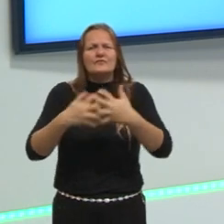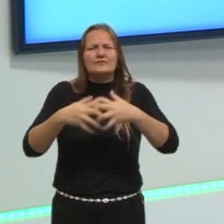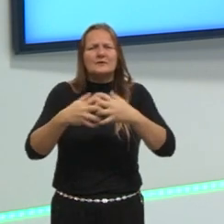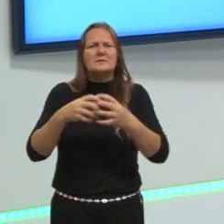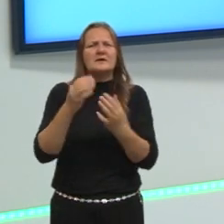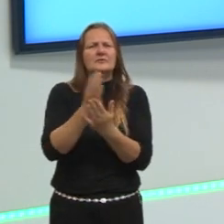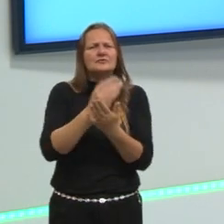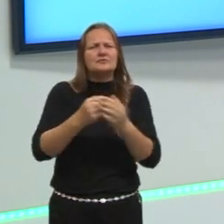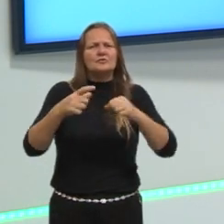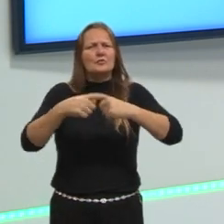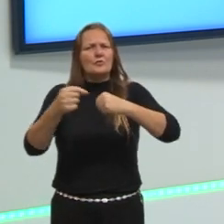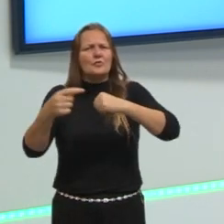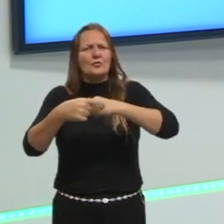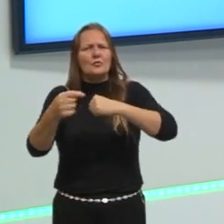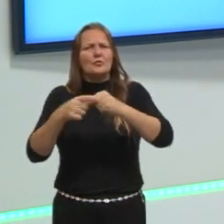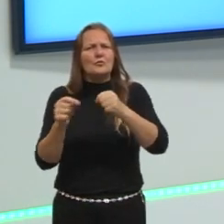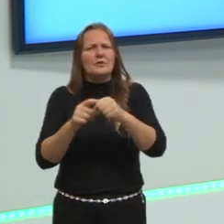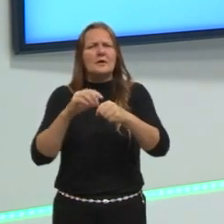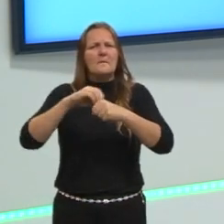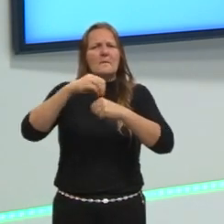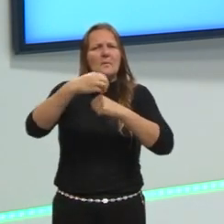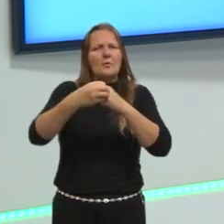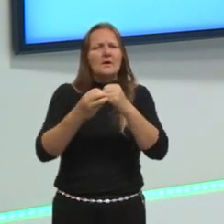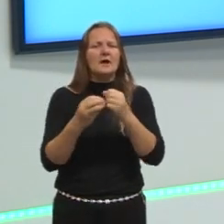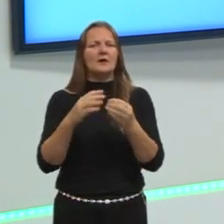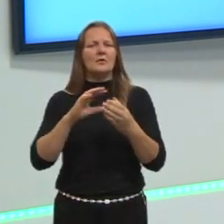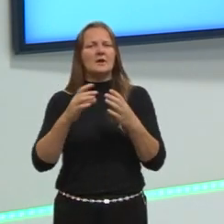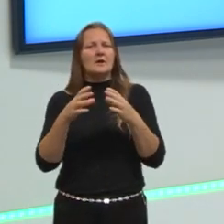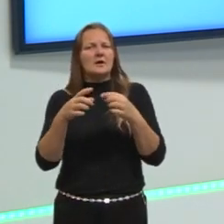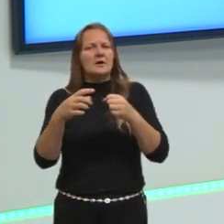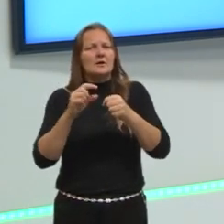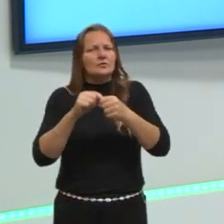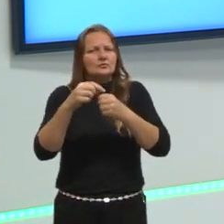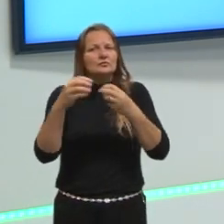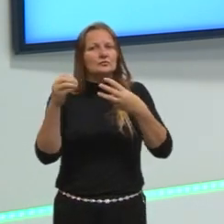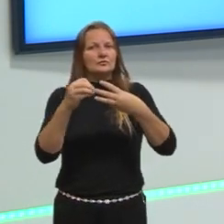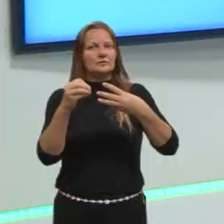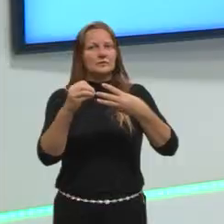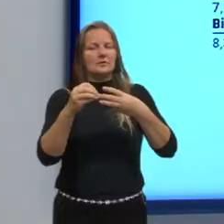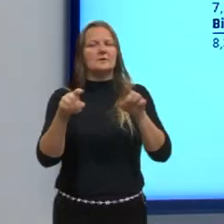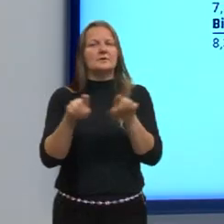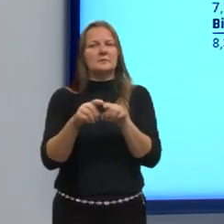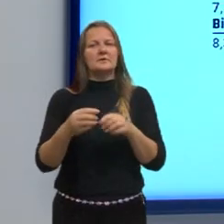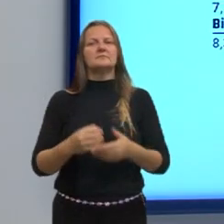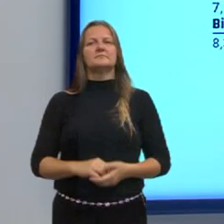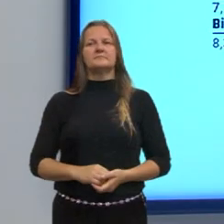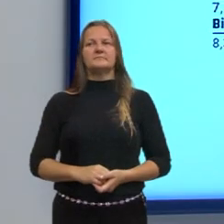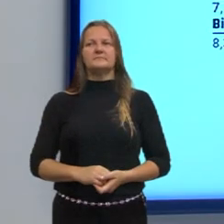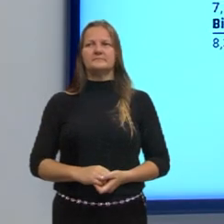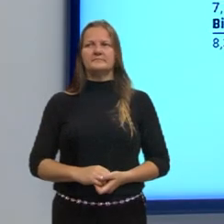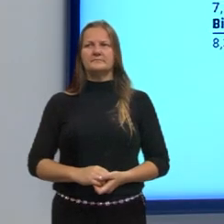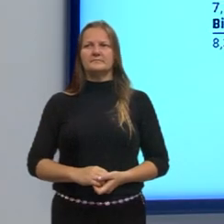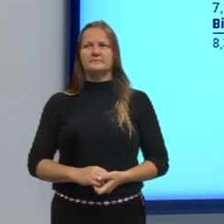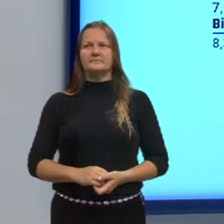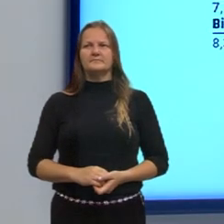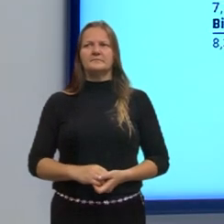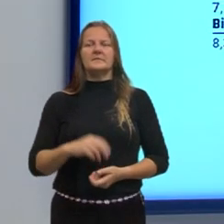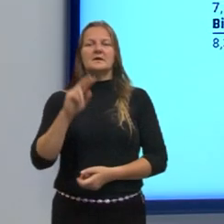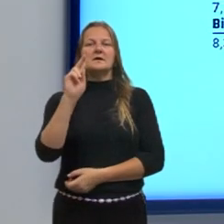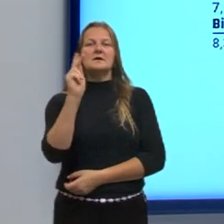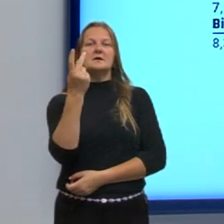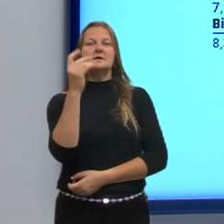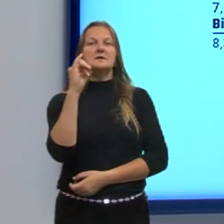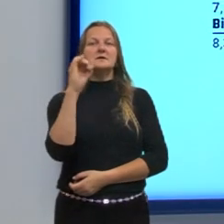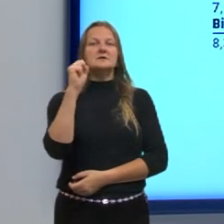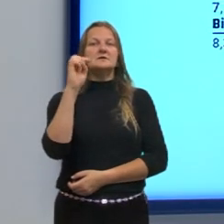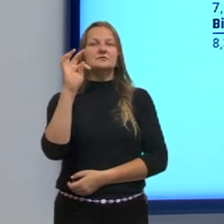ali, as organelas, as moléculas que compõem as células, também cai. Histologia, o